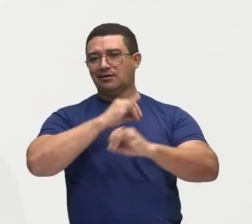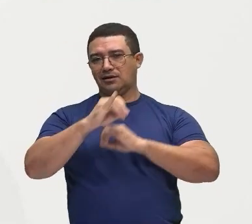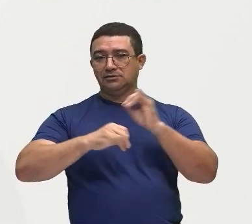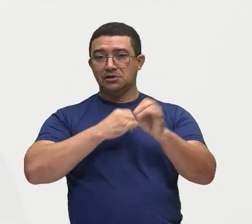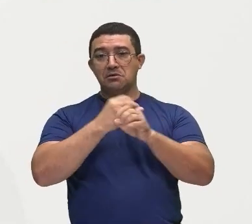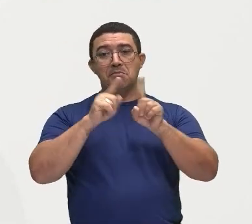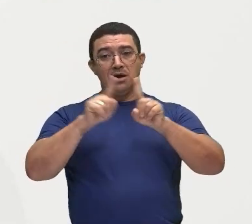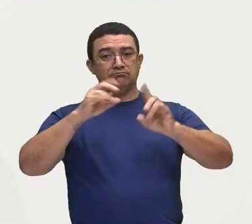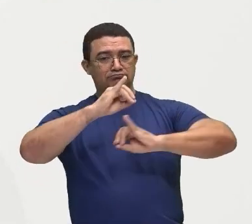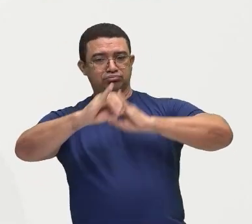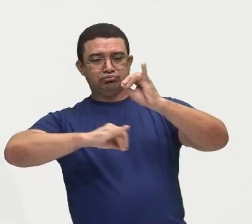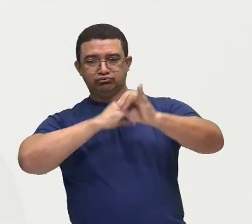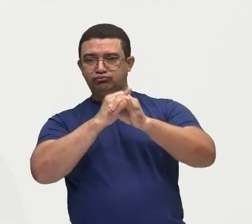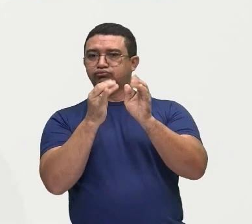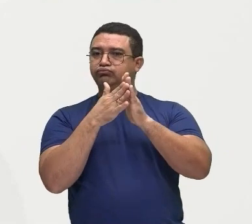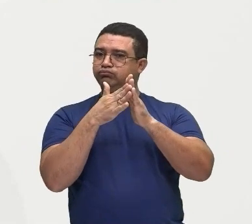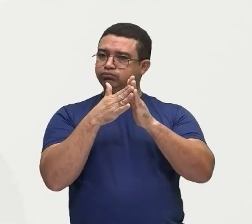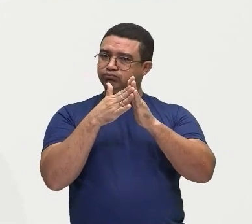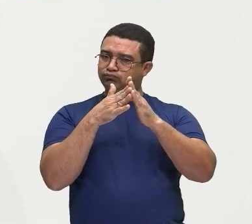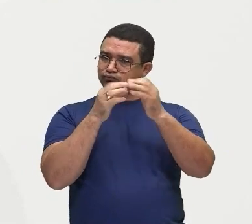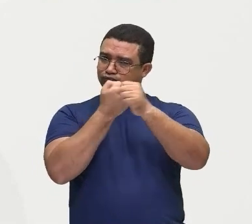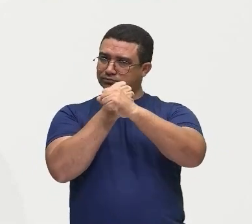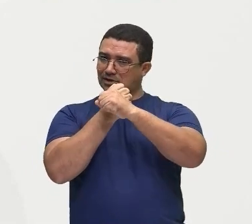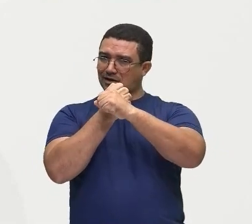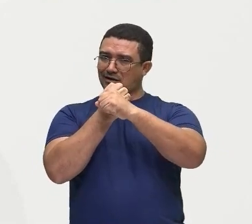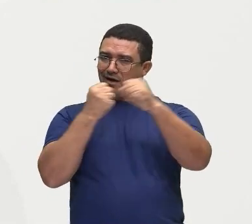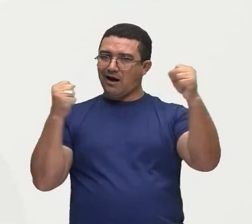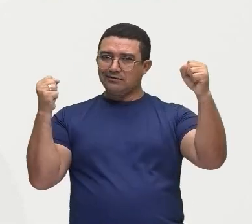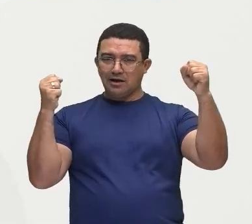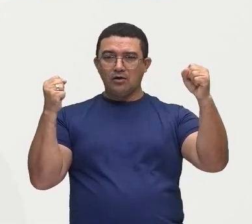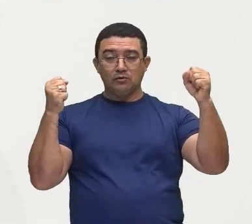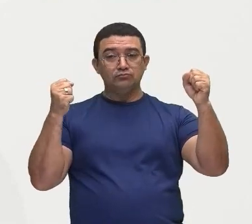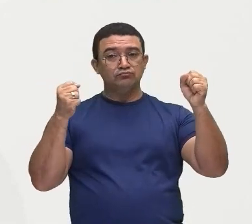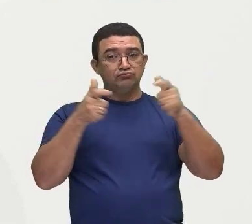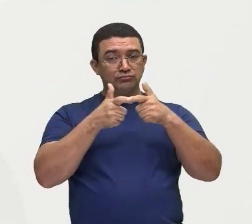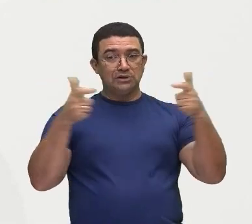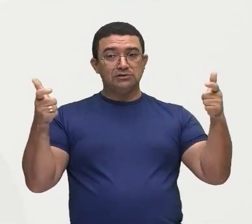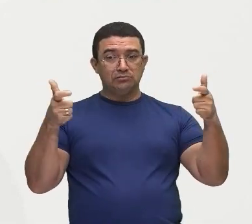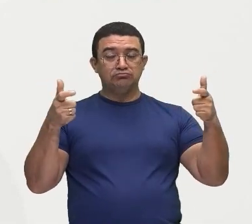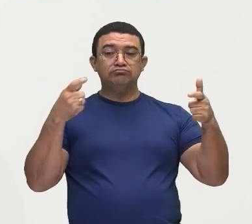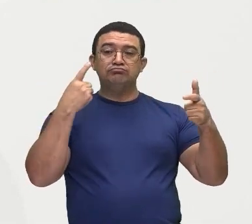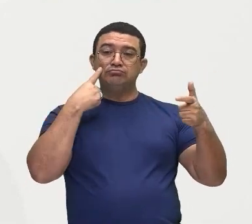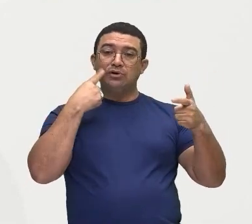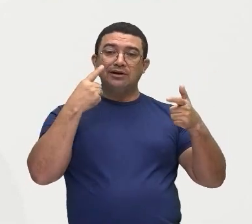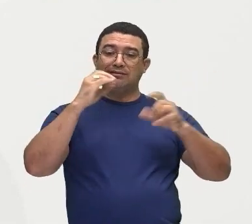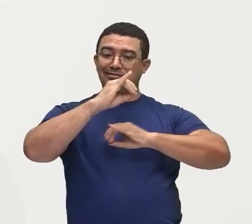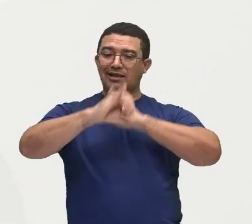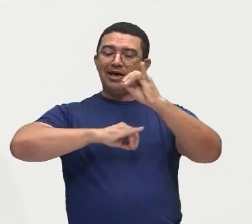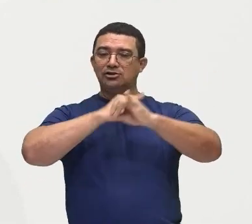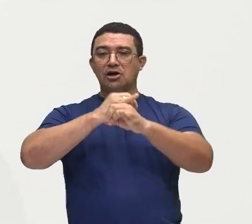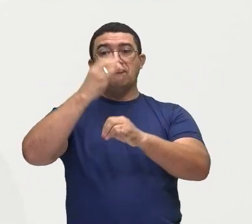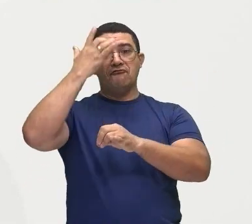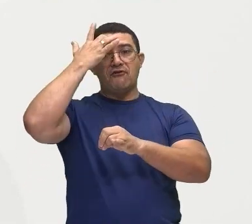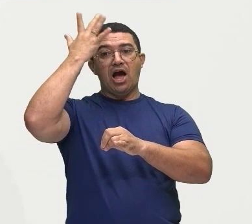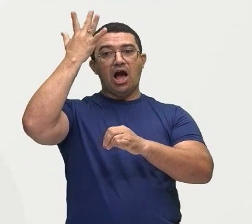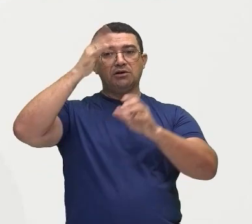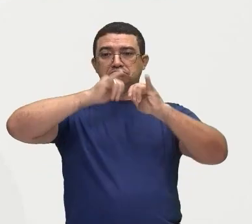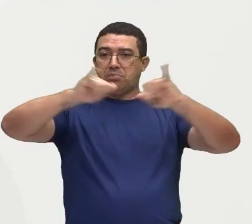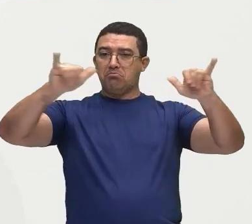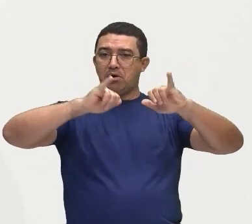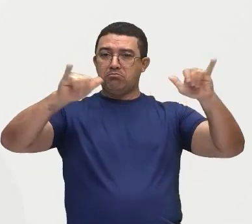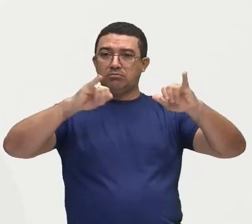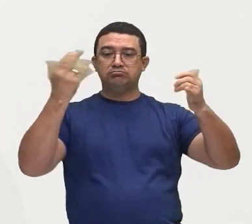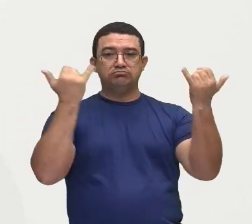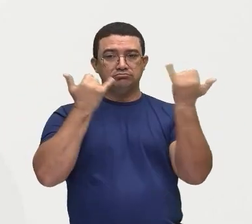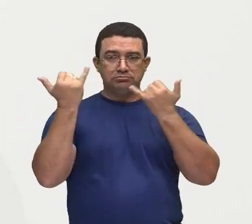cresceu, né? A internet, aí a gente tem a difusão das informações, né? E aí, a gente observa dentro